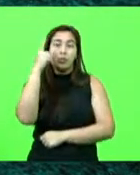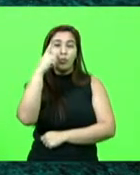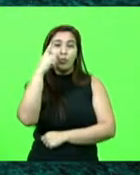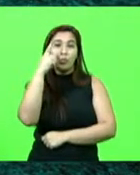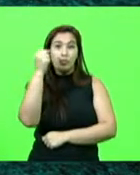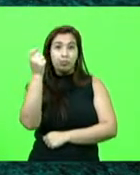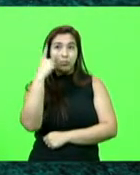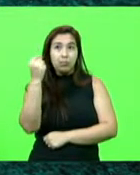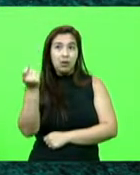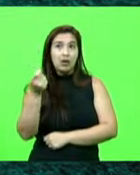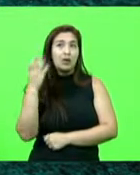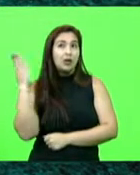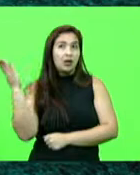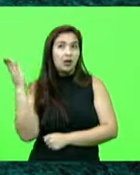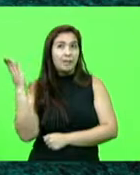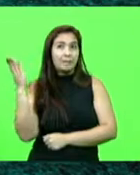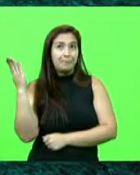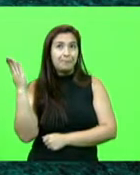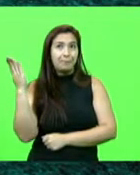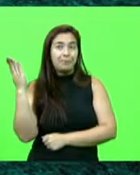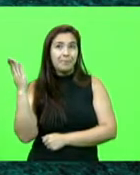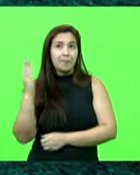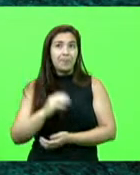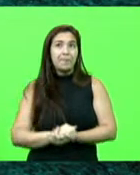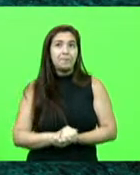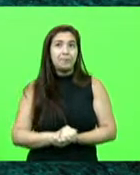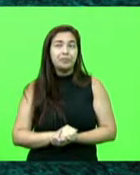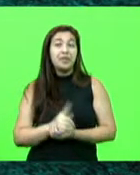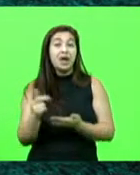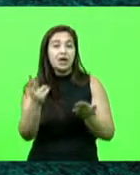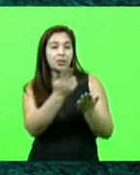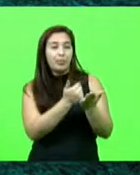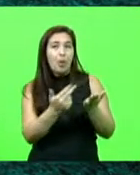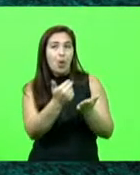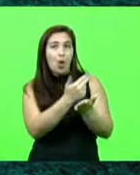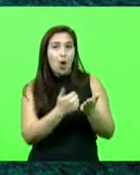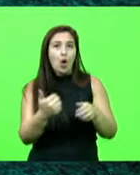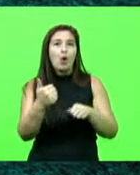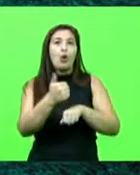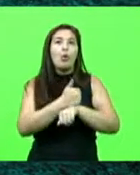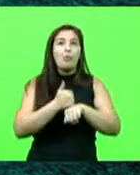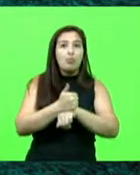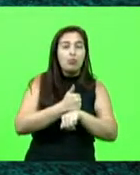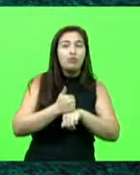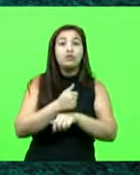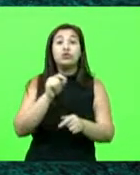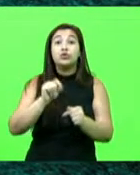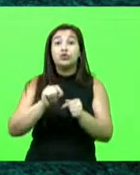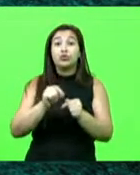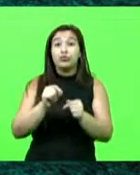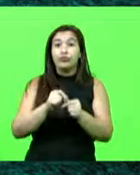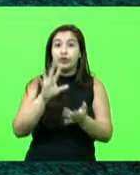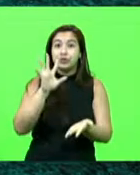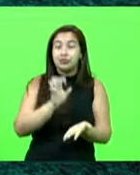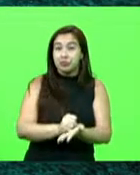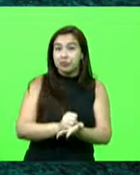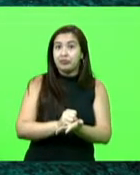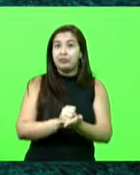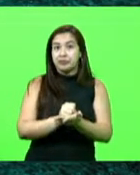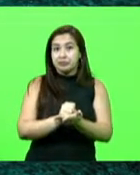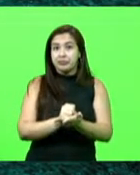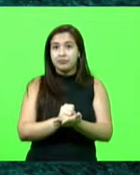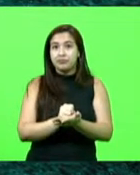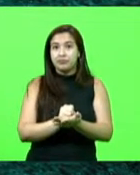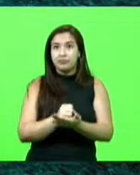Esta foto está, é do cartunista Latuf, ou seja, um profissional que provavelmente foi contratado por alguém, ali em cima está